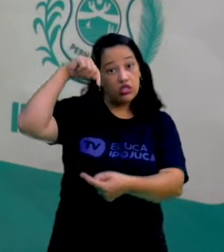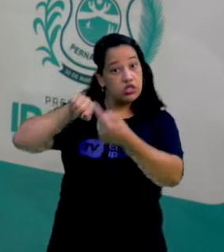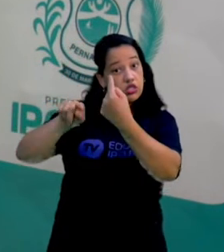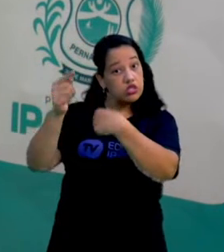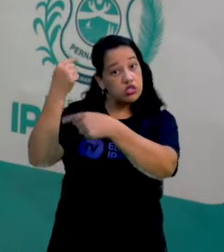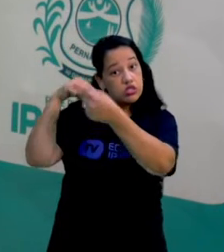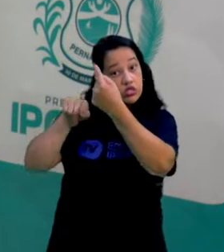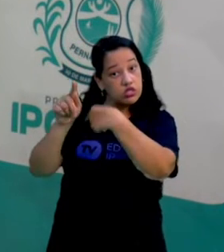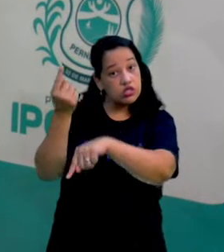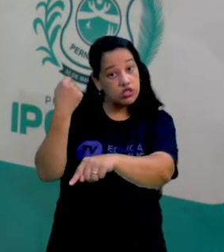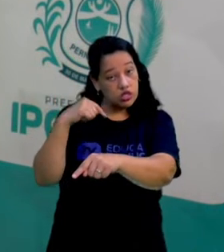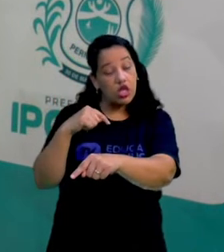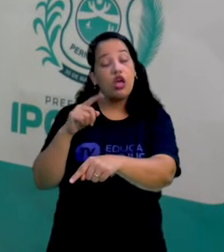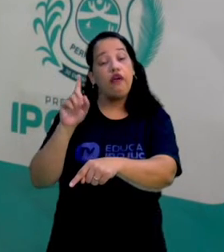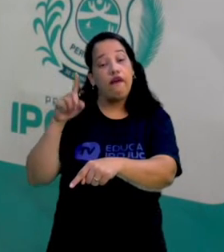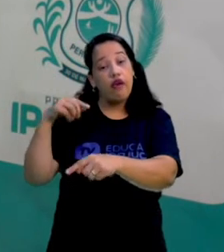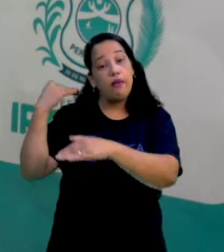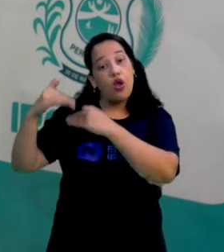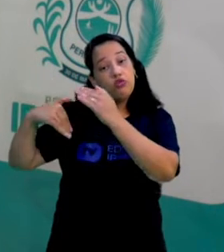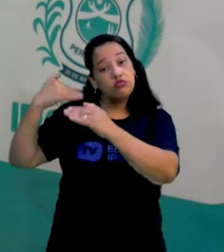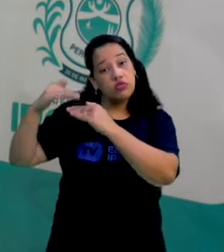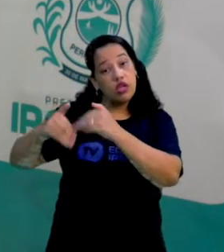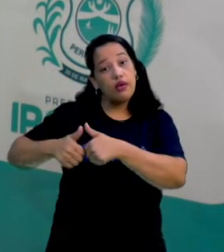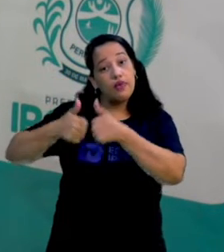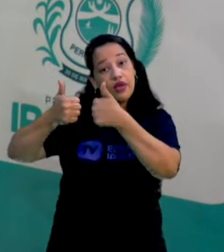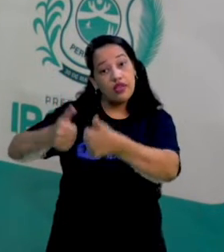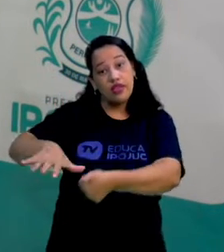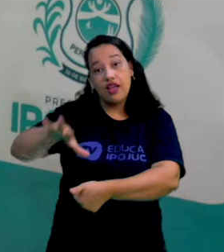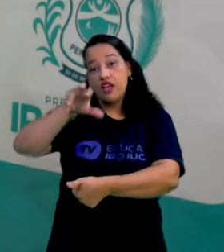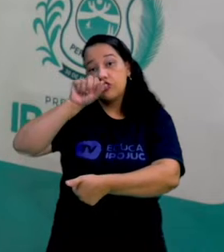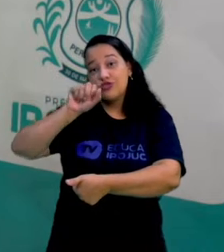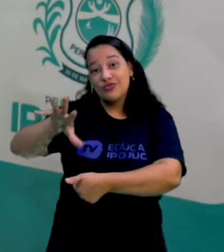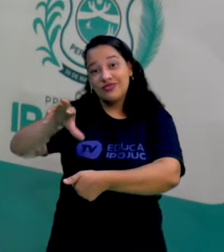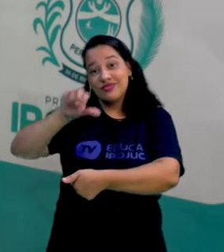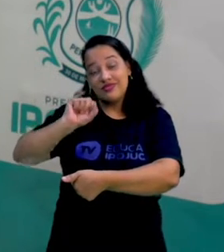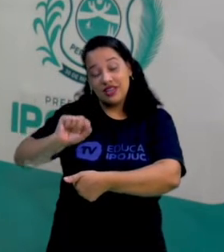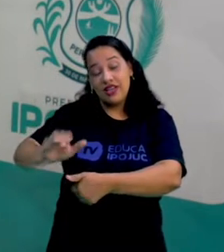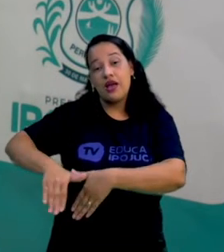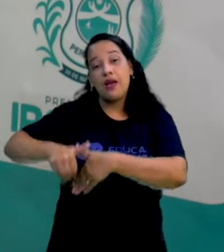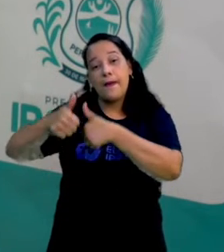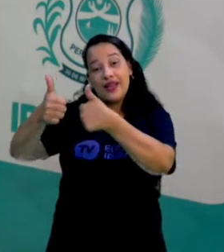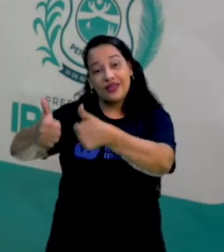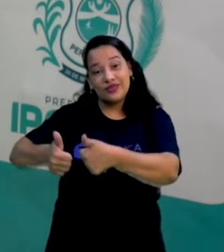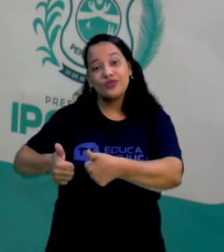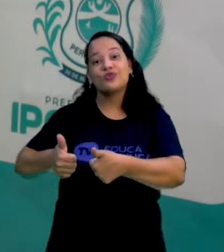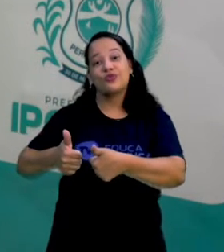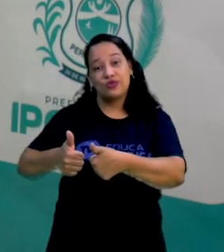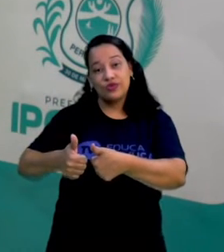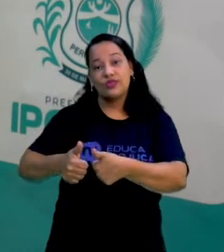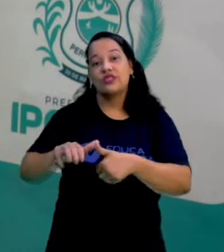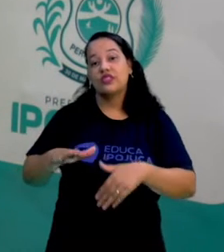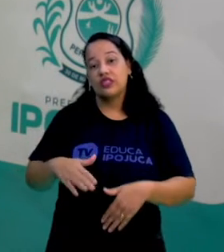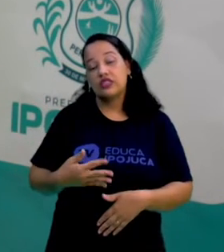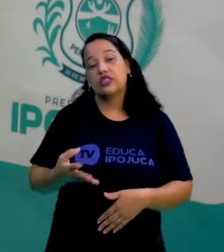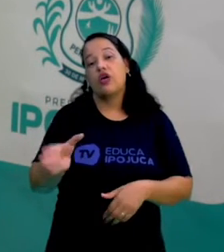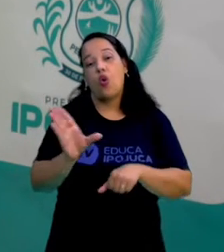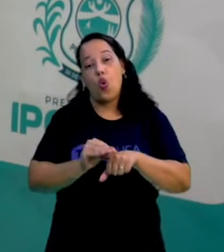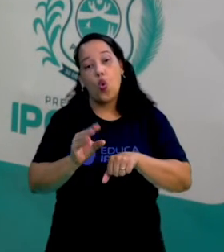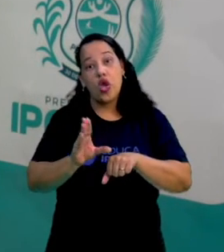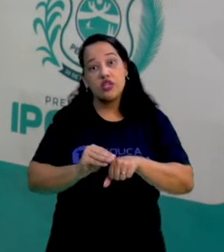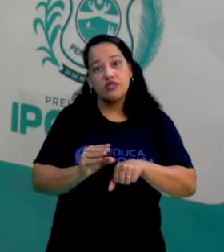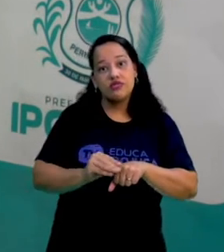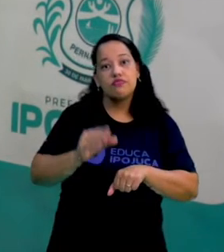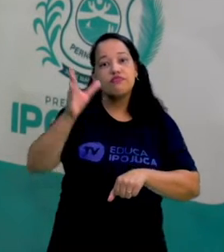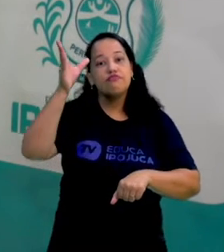o cérebro, com esse processo de oxigenação, ele consegue funcionar melhor, né? A gente trabalha melhor o nosso conhecimento, a gente